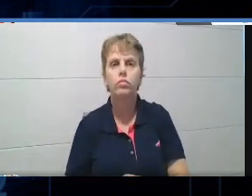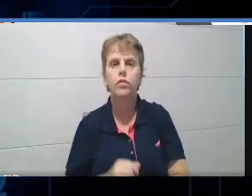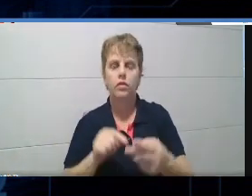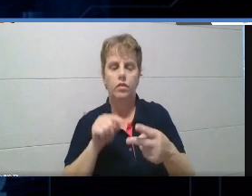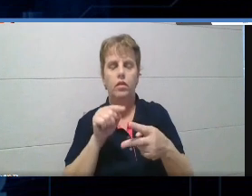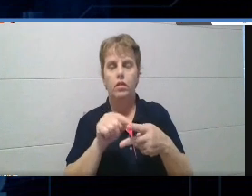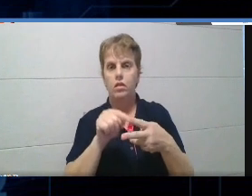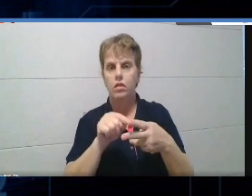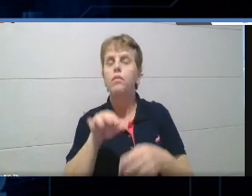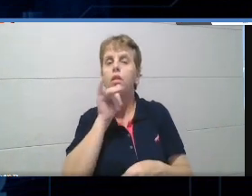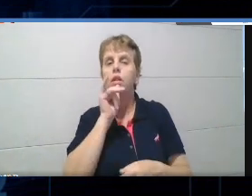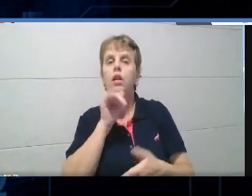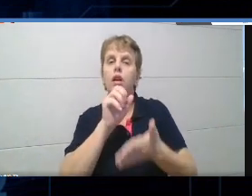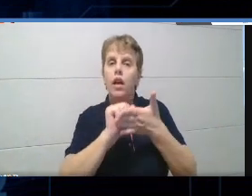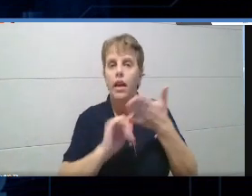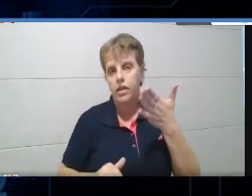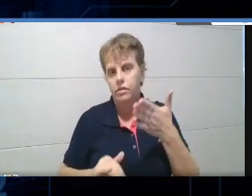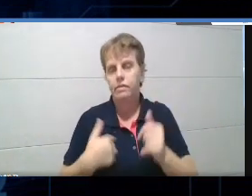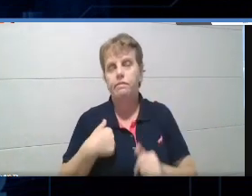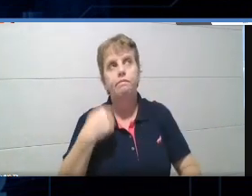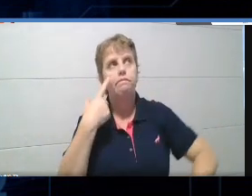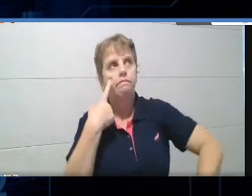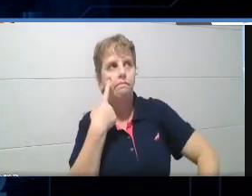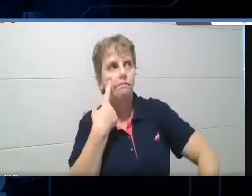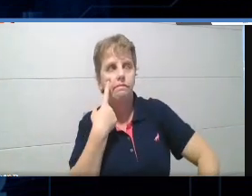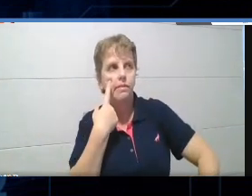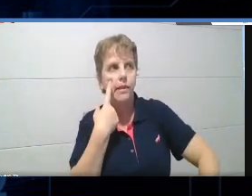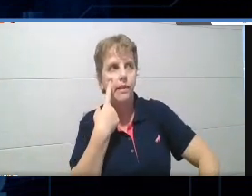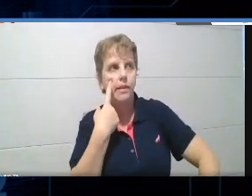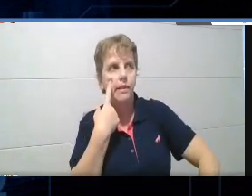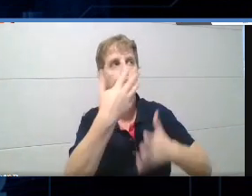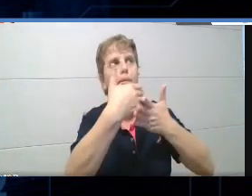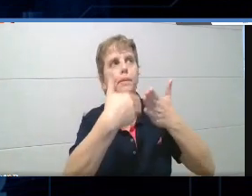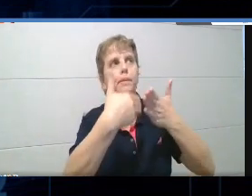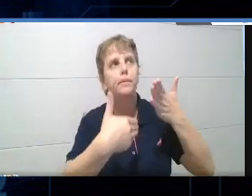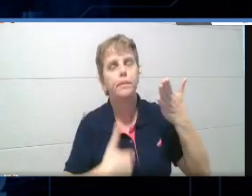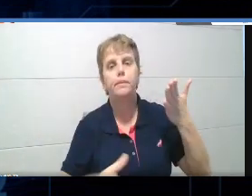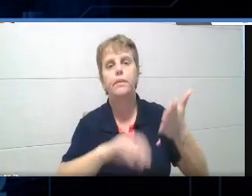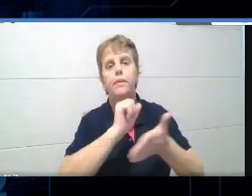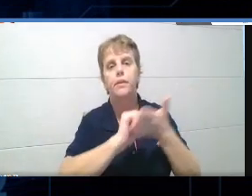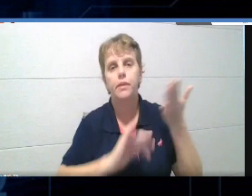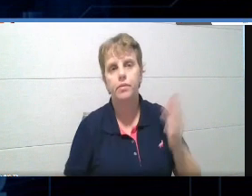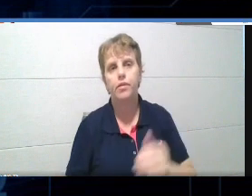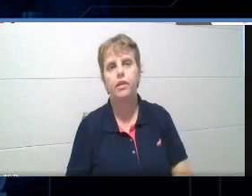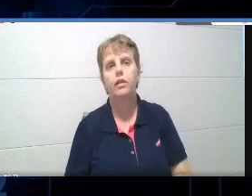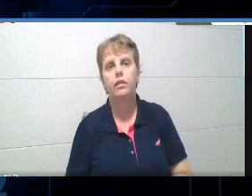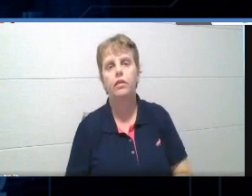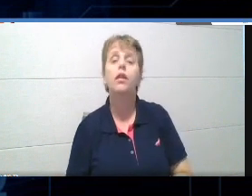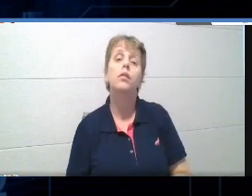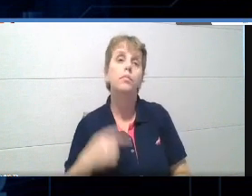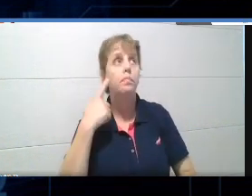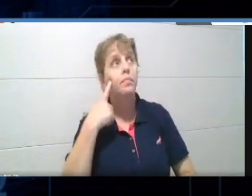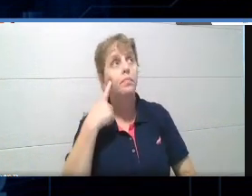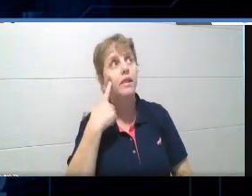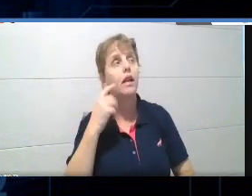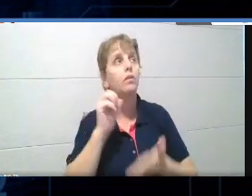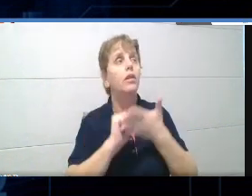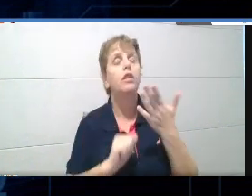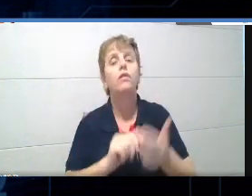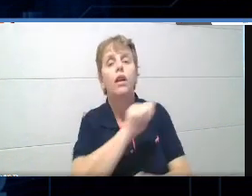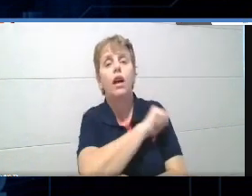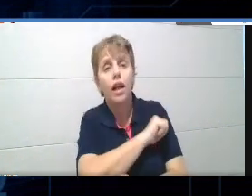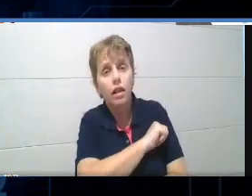tinha pensado em fazer uma lista de exercícios, você tem essa lista até pronta, e pense em possibilidades que ele possa recortar, montar, elaborar,